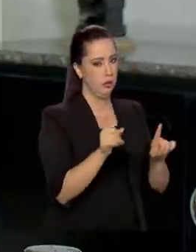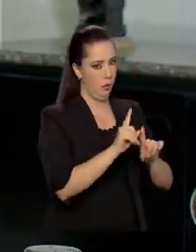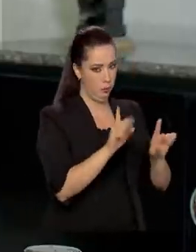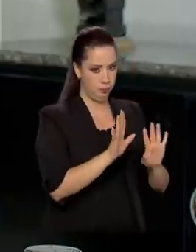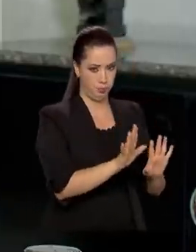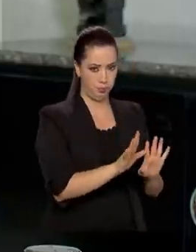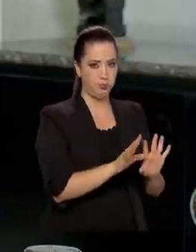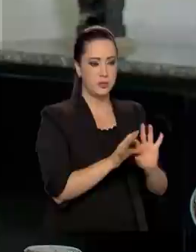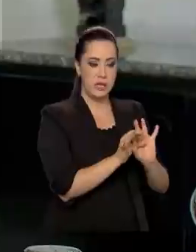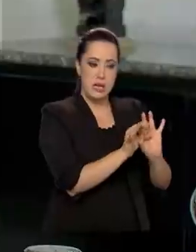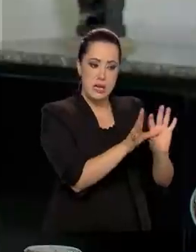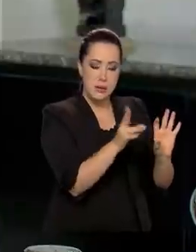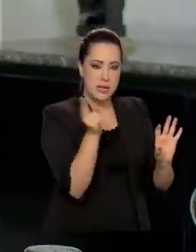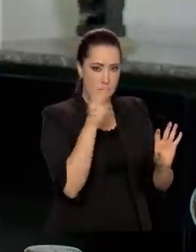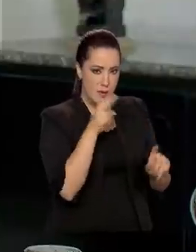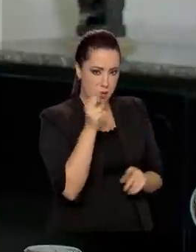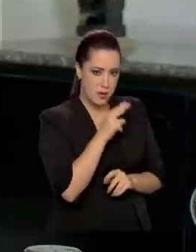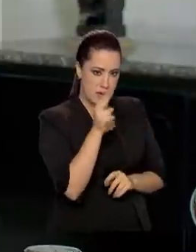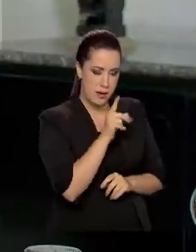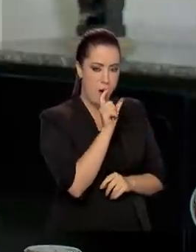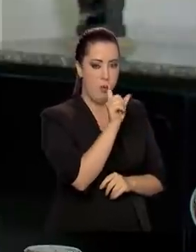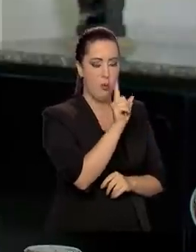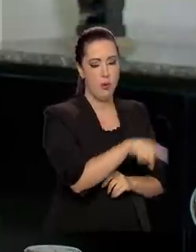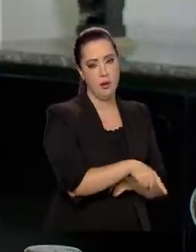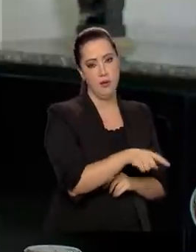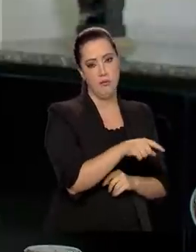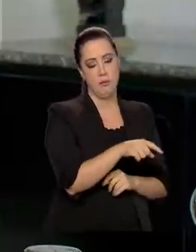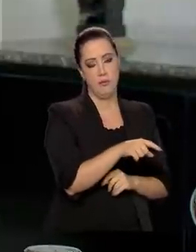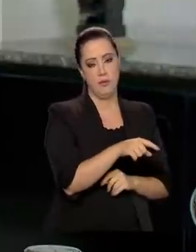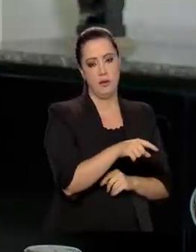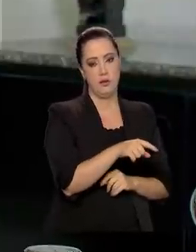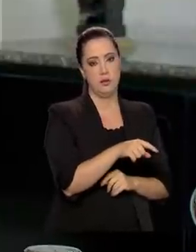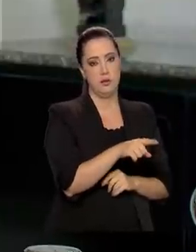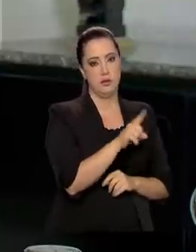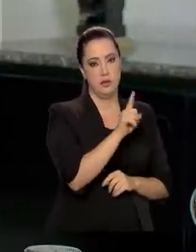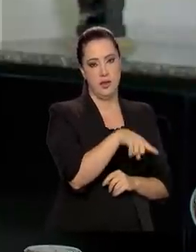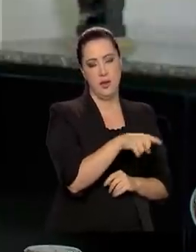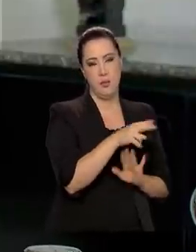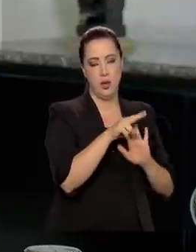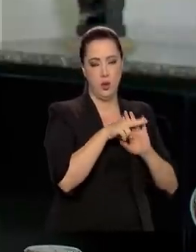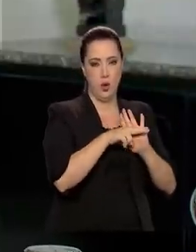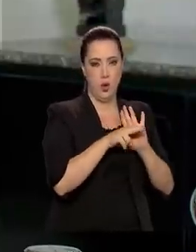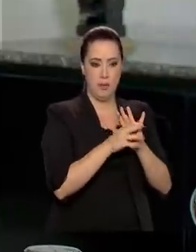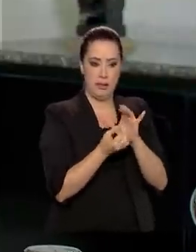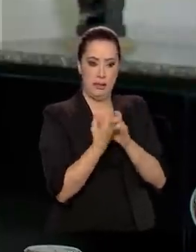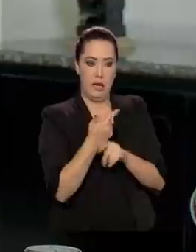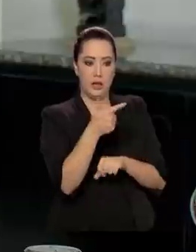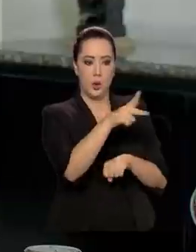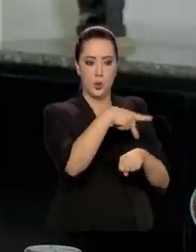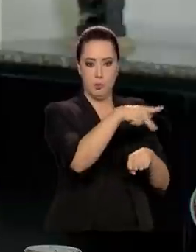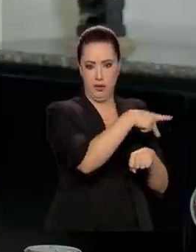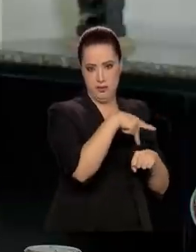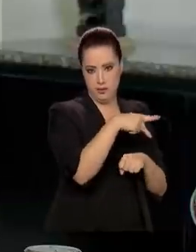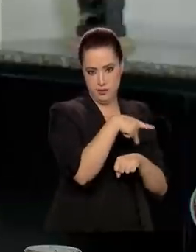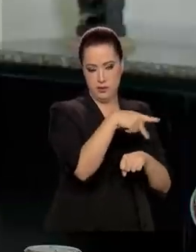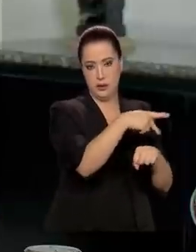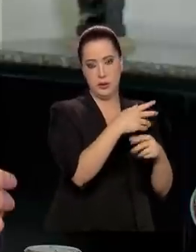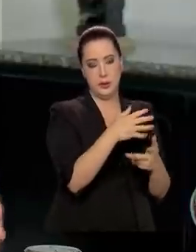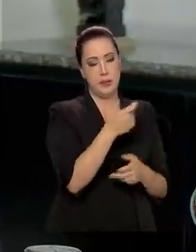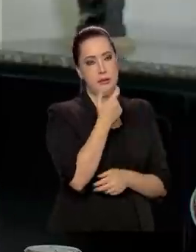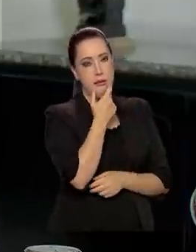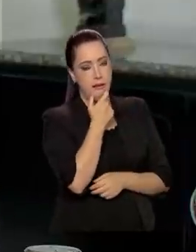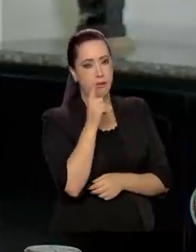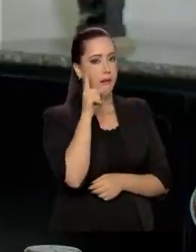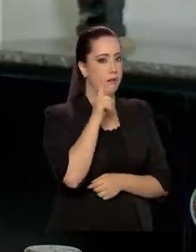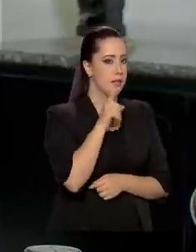A autorização emergencial é um dispositivo que foi adotado em alguns países no mundo, Inglaterra,